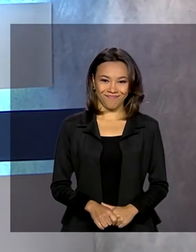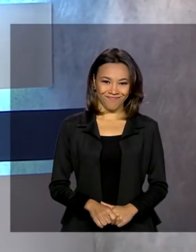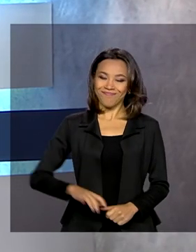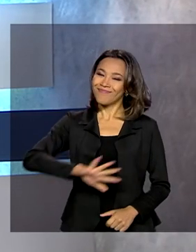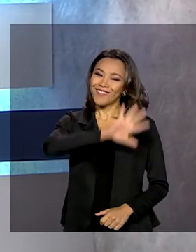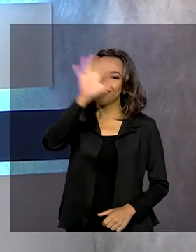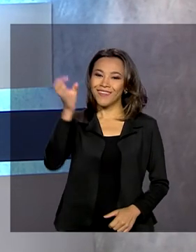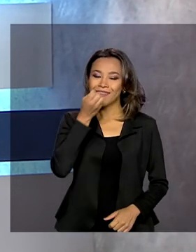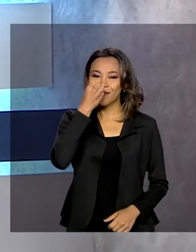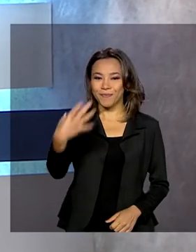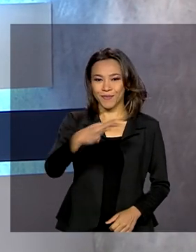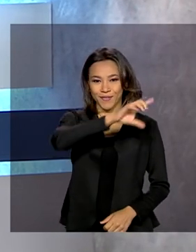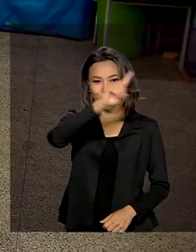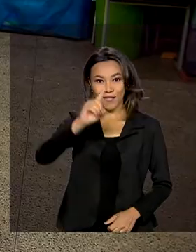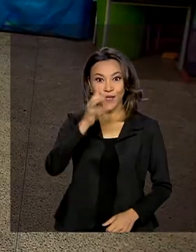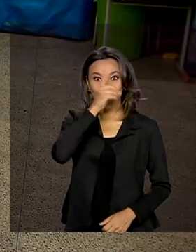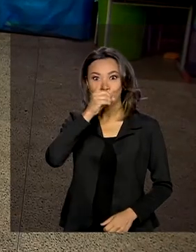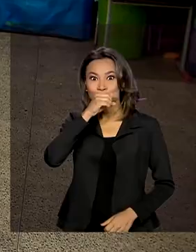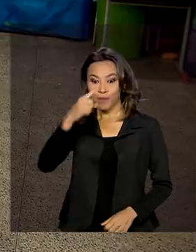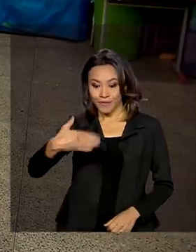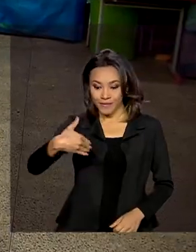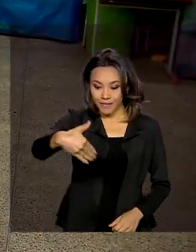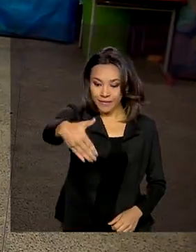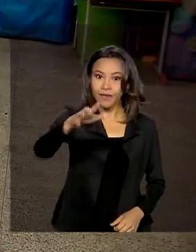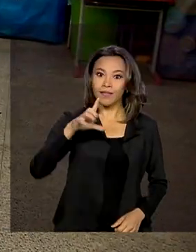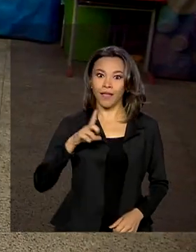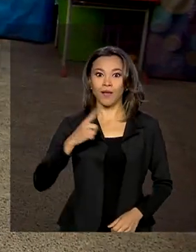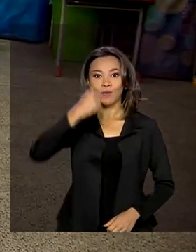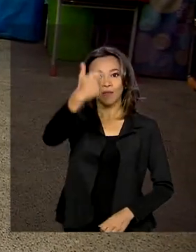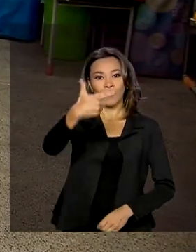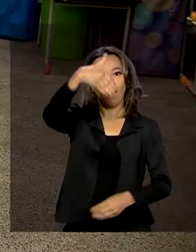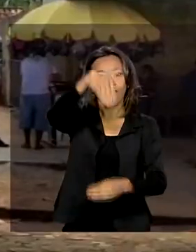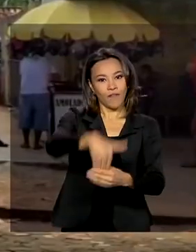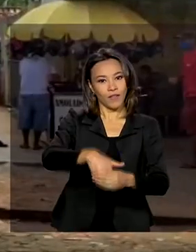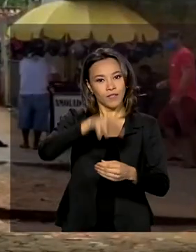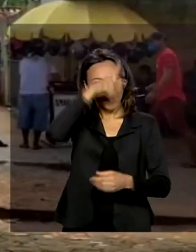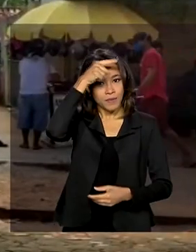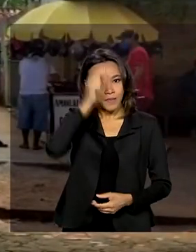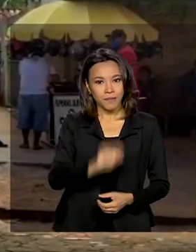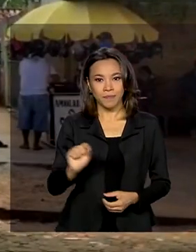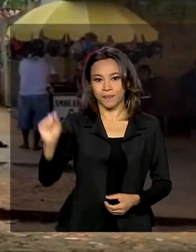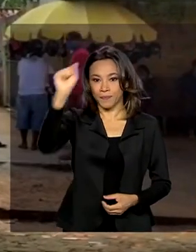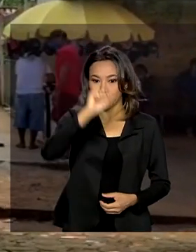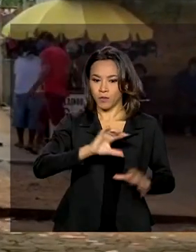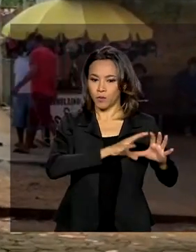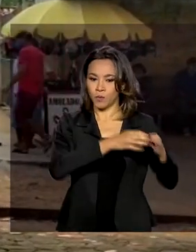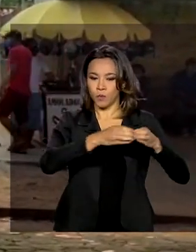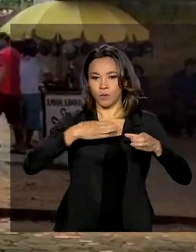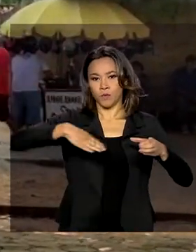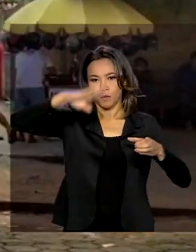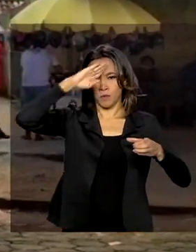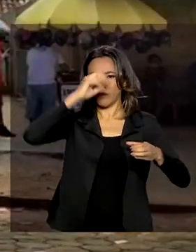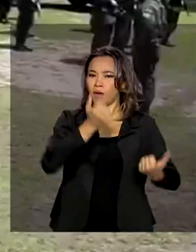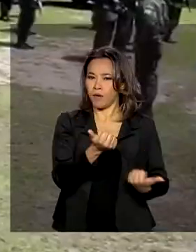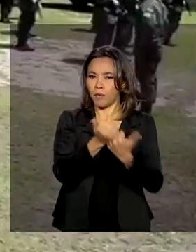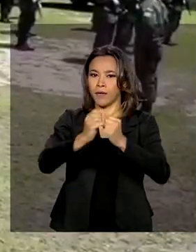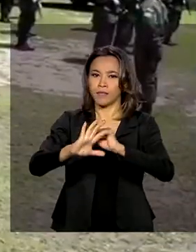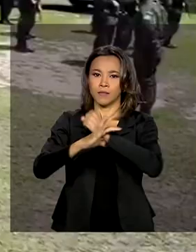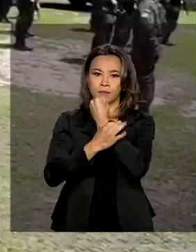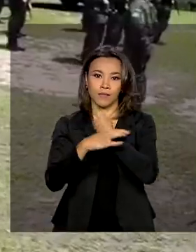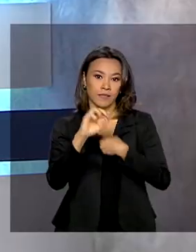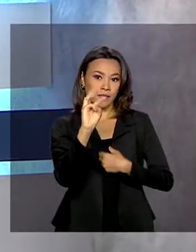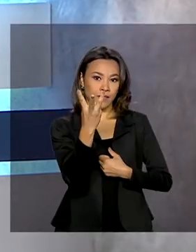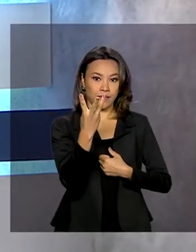Olá, bom dia. Domingo tem segundo turno de eleições municipais e as tropas federais vão reforçar a segurança em três